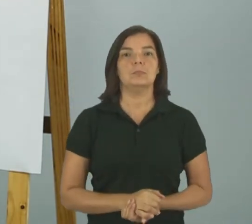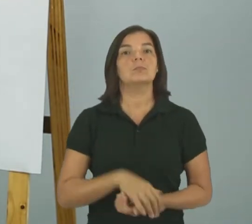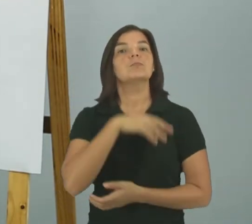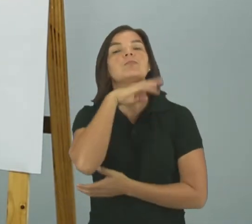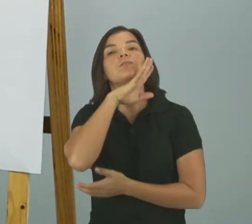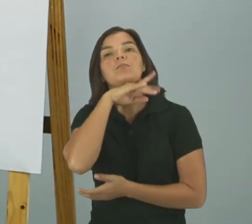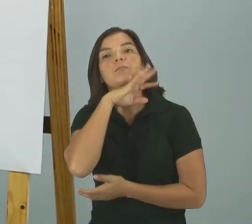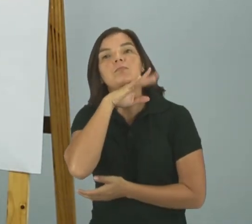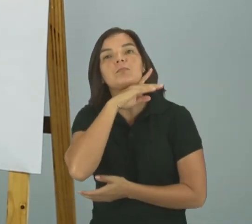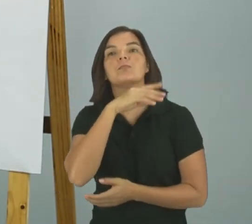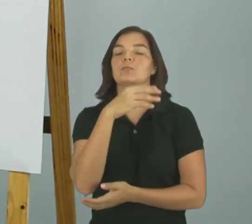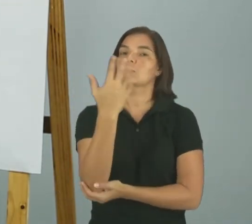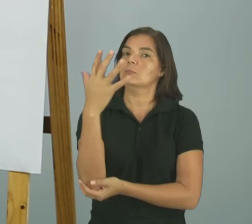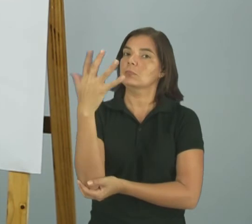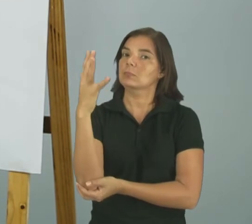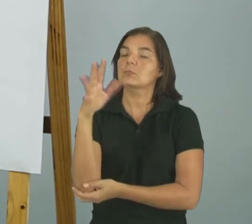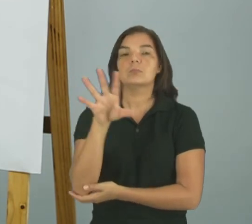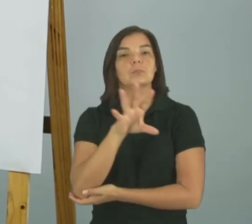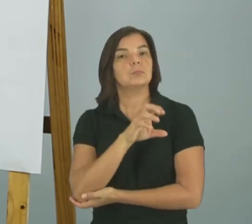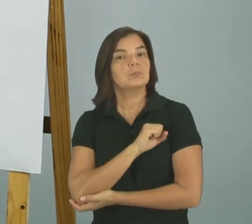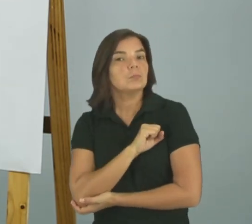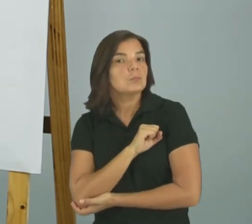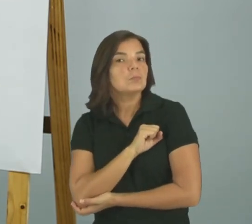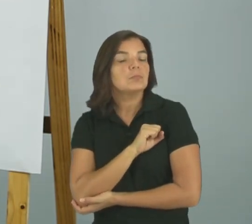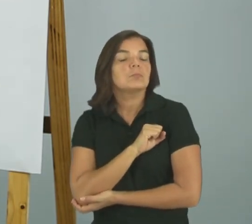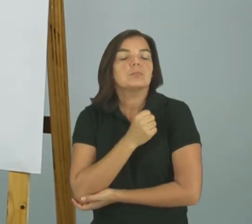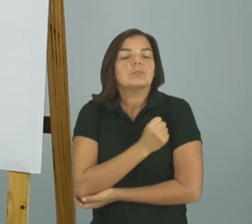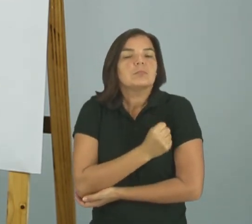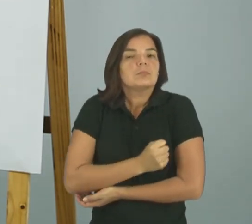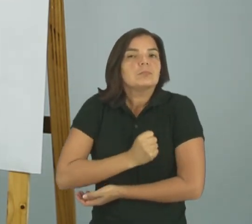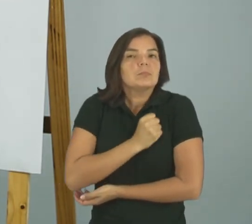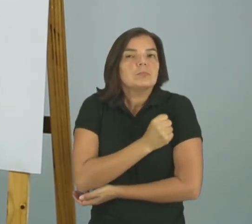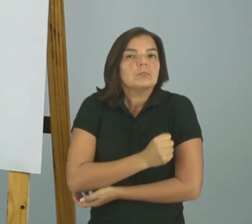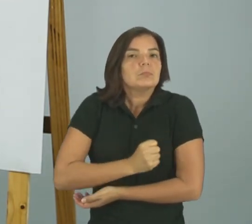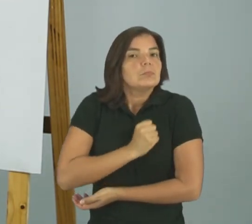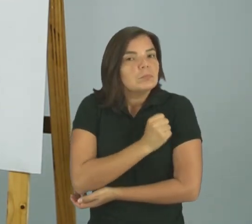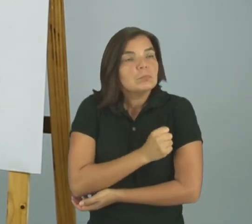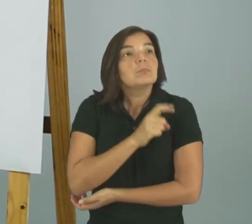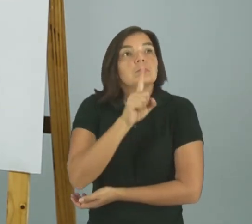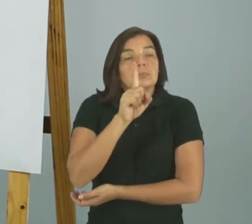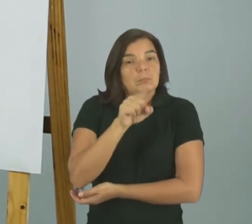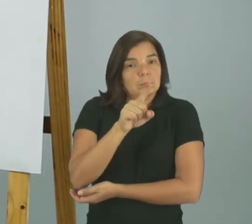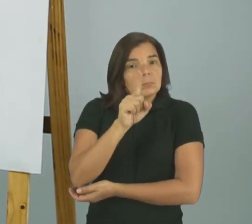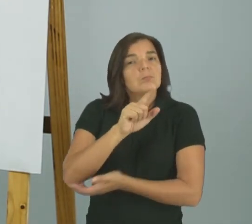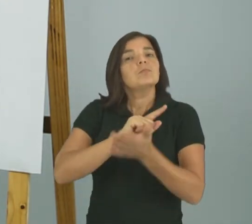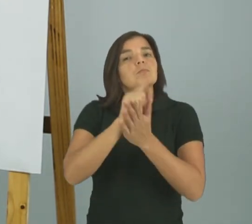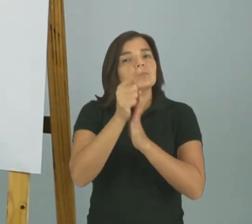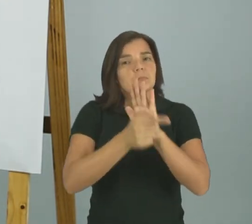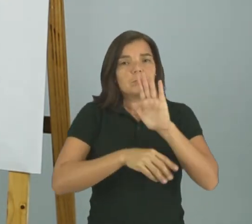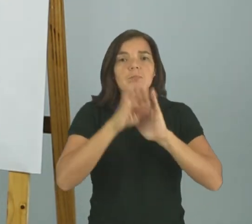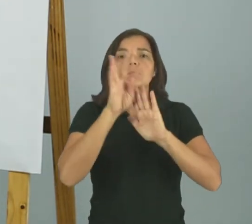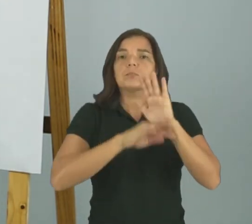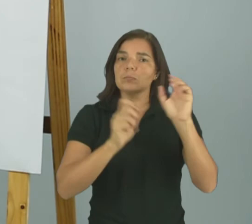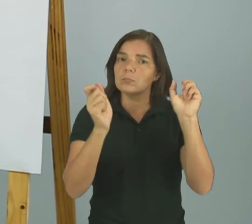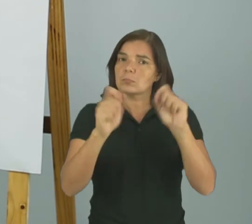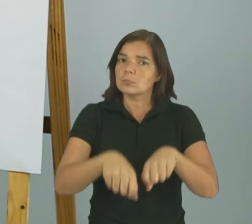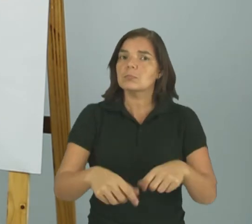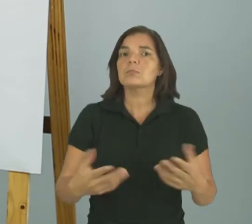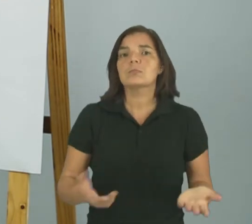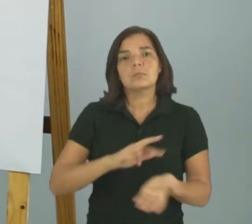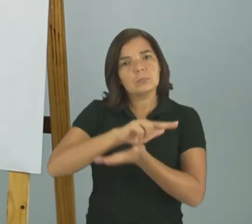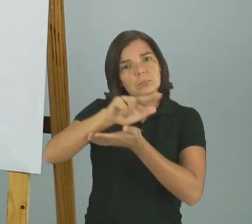animal Sobre a planta Sobre o amor Sobre a saudade Então É um gênero textual Que a gente pode explorar De